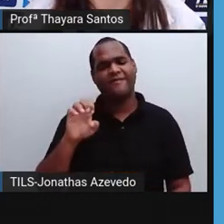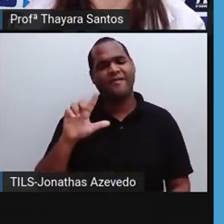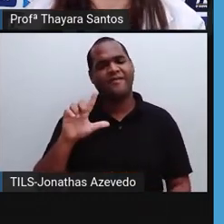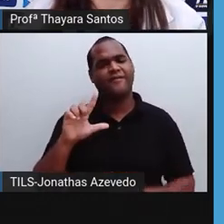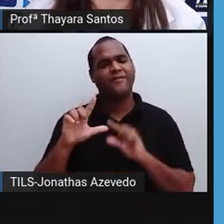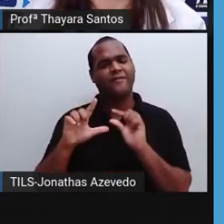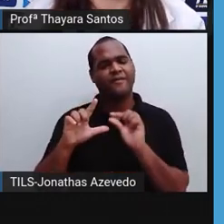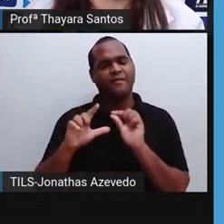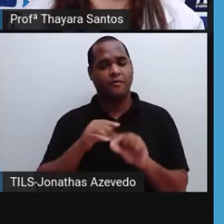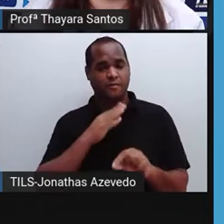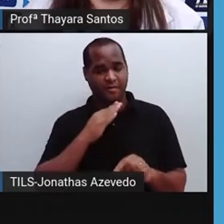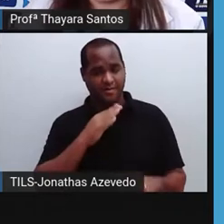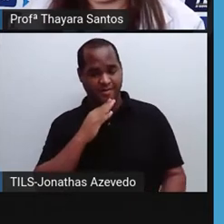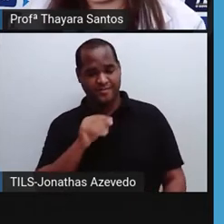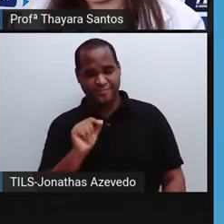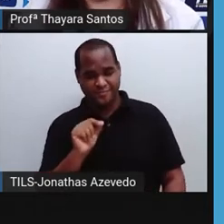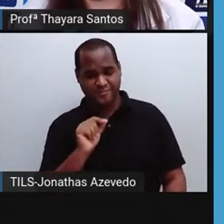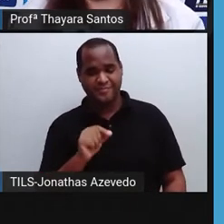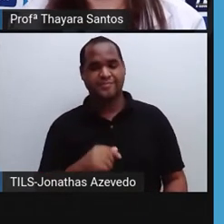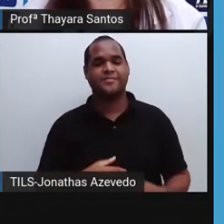o que é essa água potável de fato?